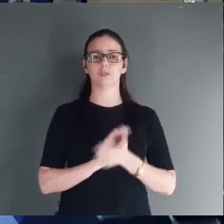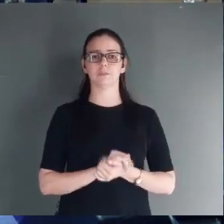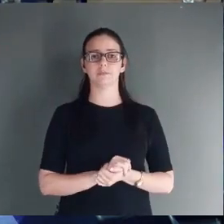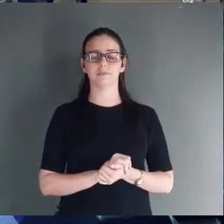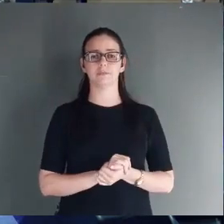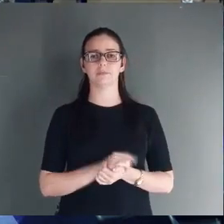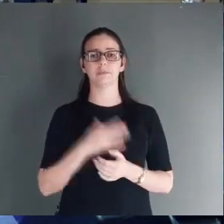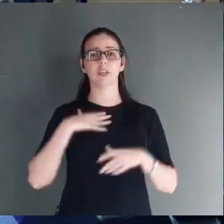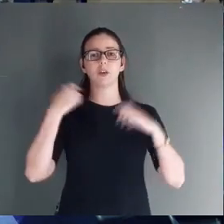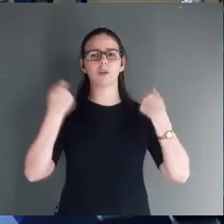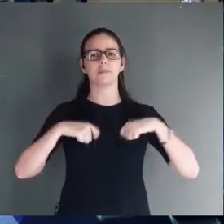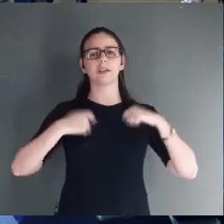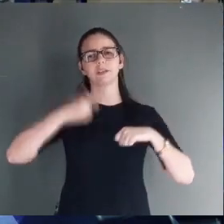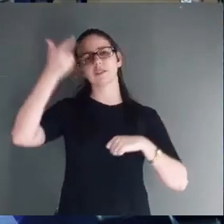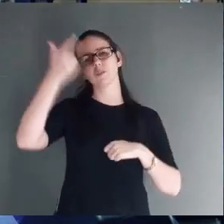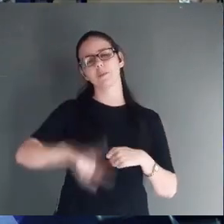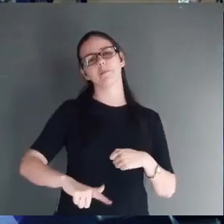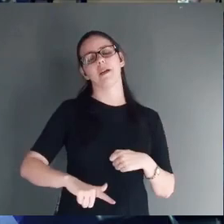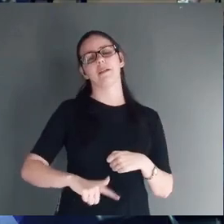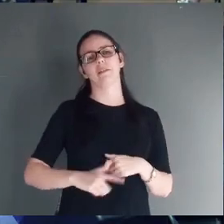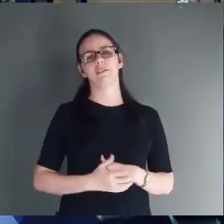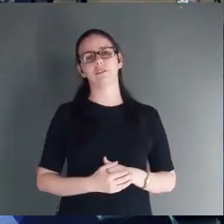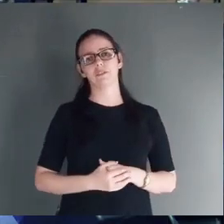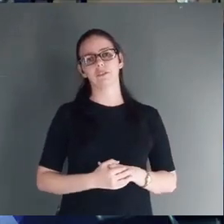Eu preciso demais do Senhor.